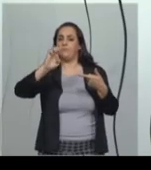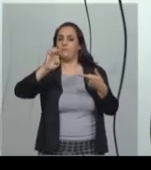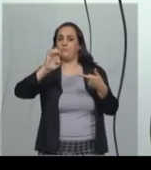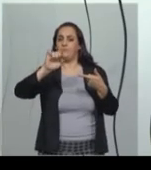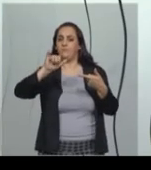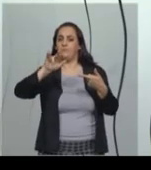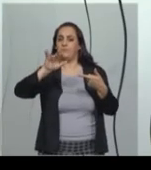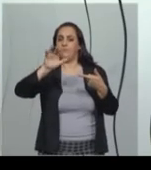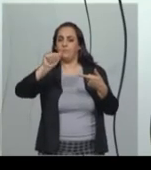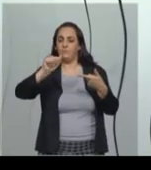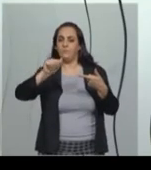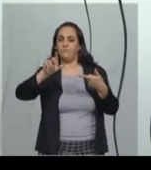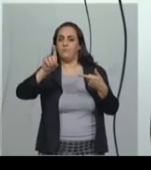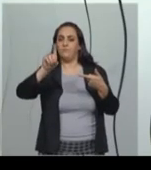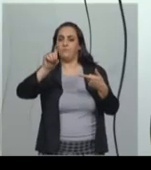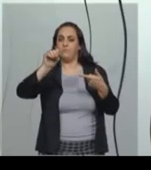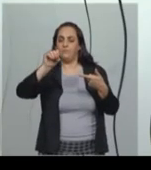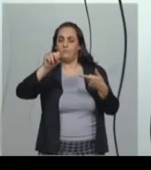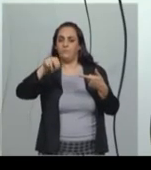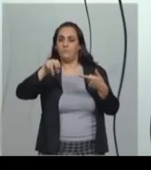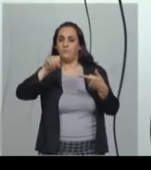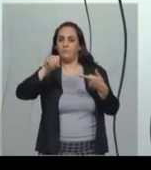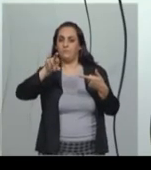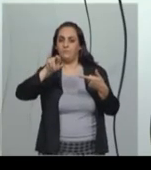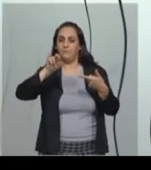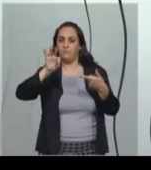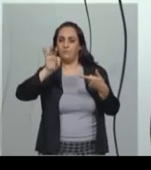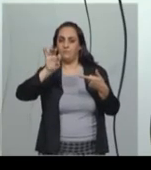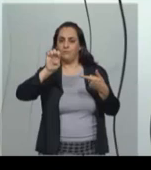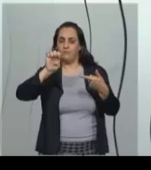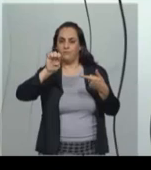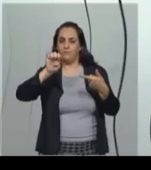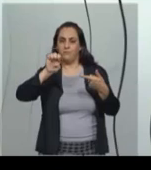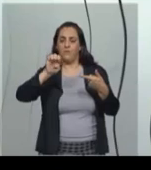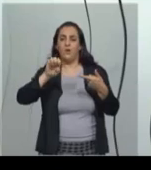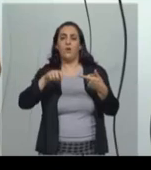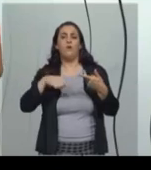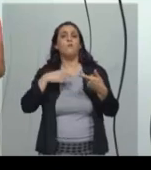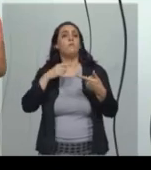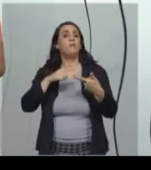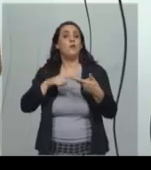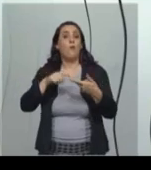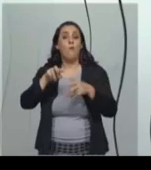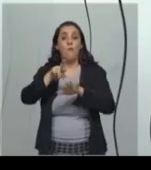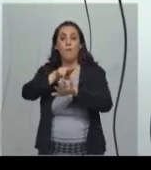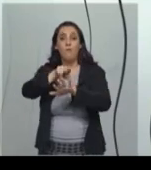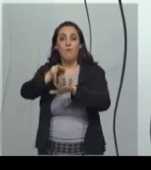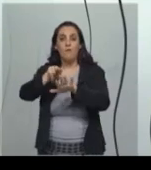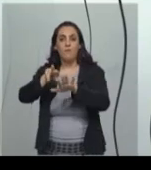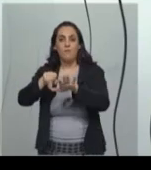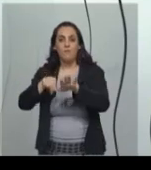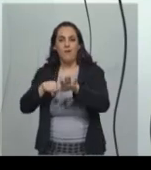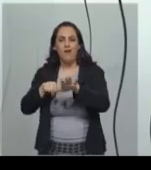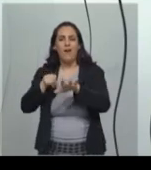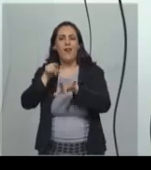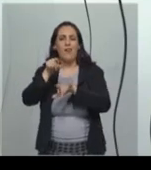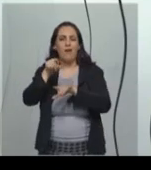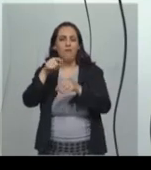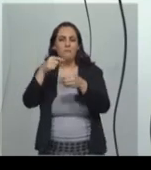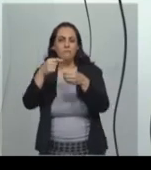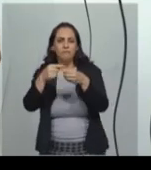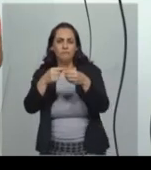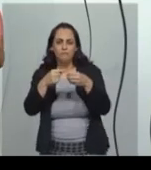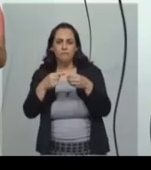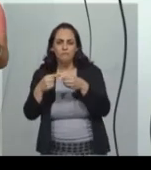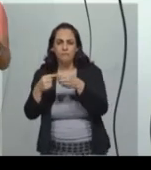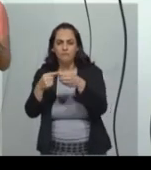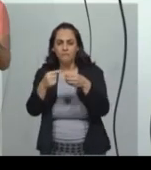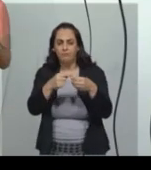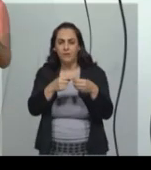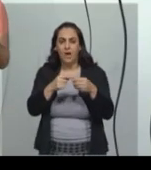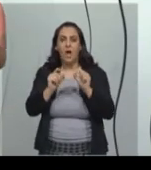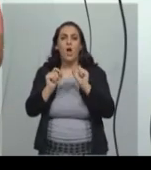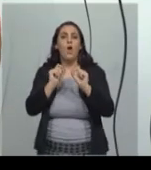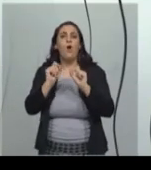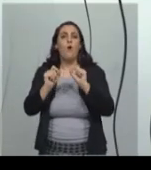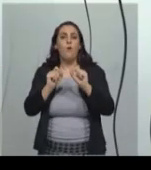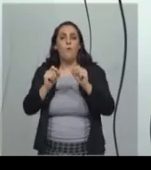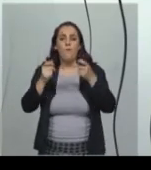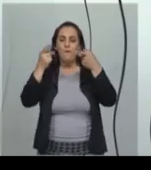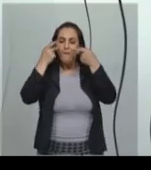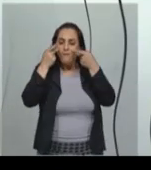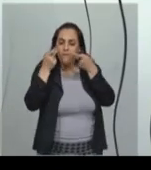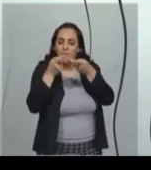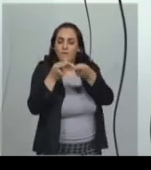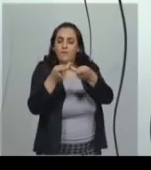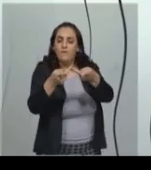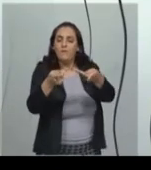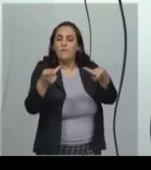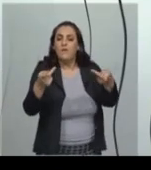se moldar a pedra sabão, que é característica da região. Então, quando visitamos, vamos em Ouro